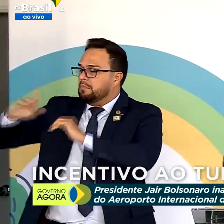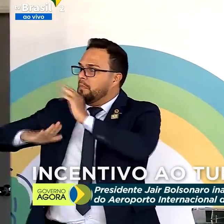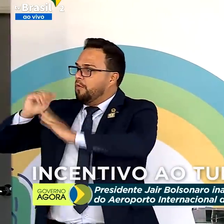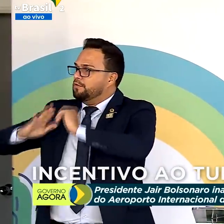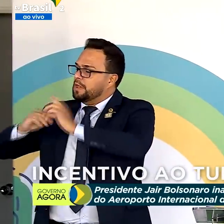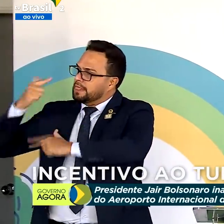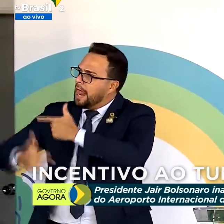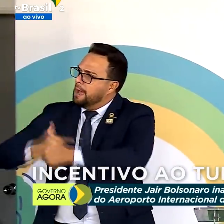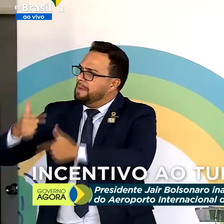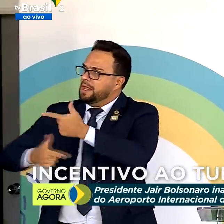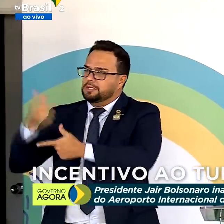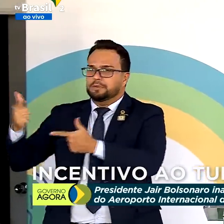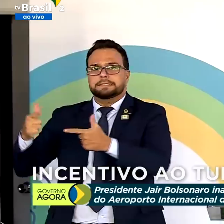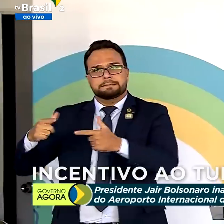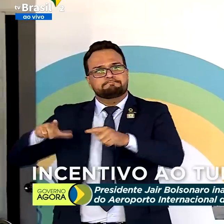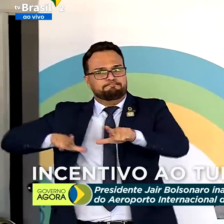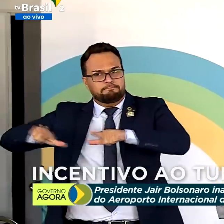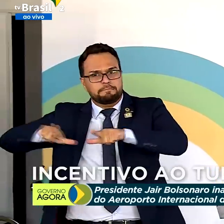aqueles que pegaram do pesado aqui.